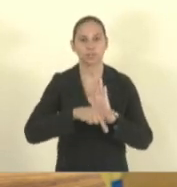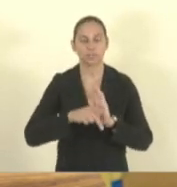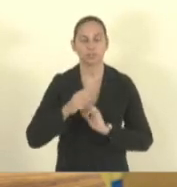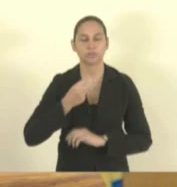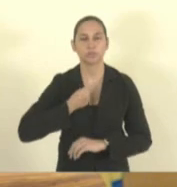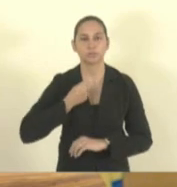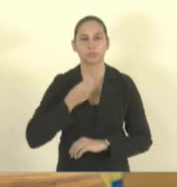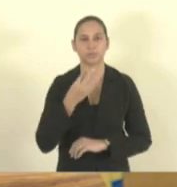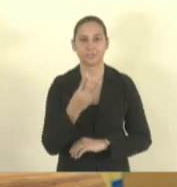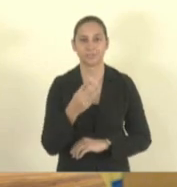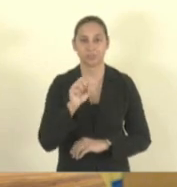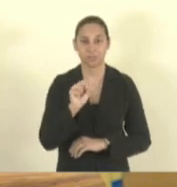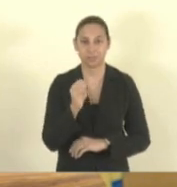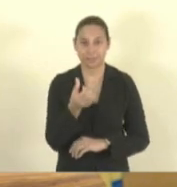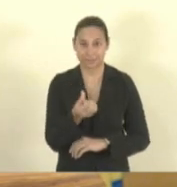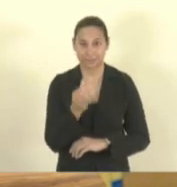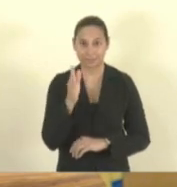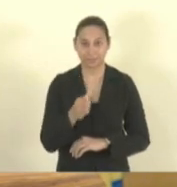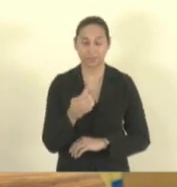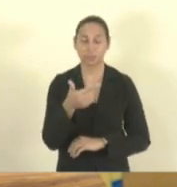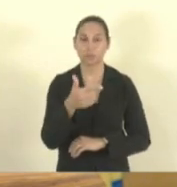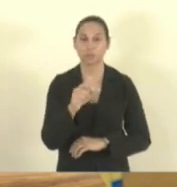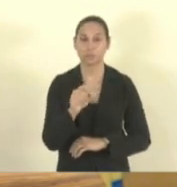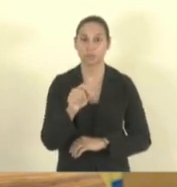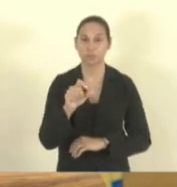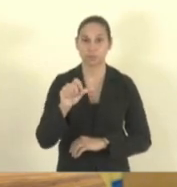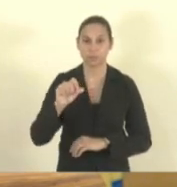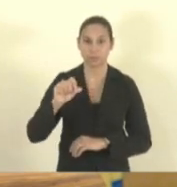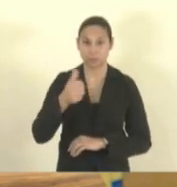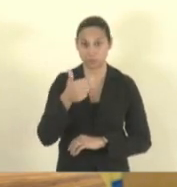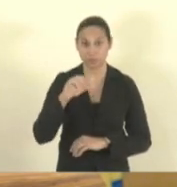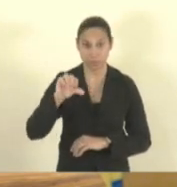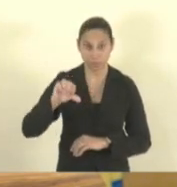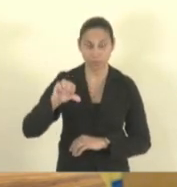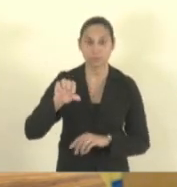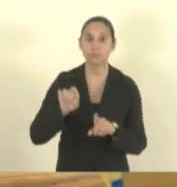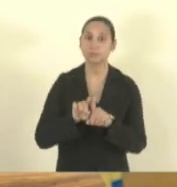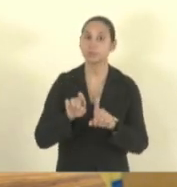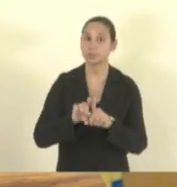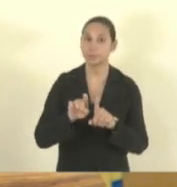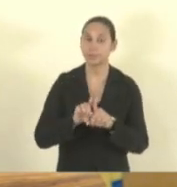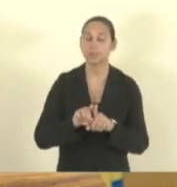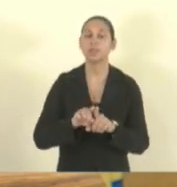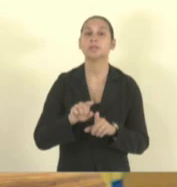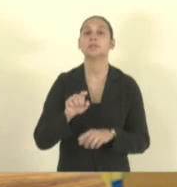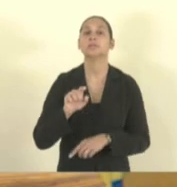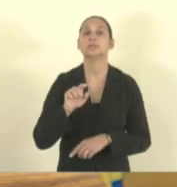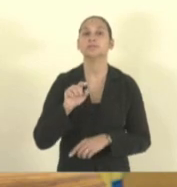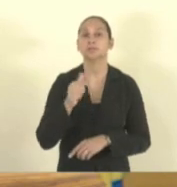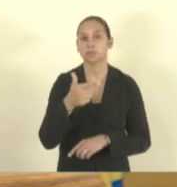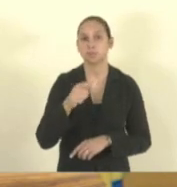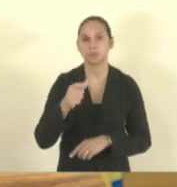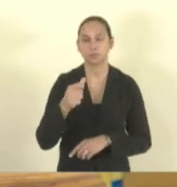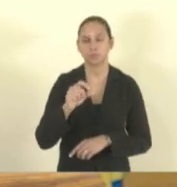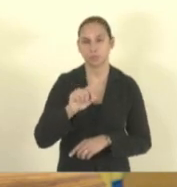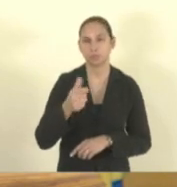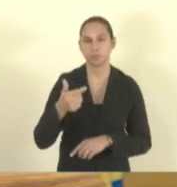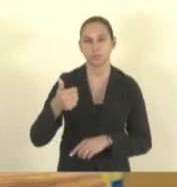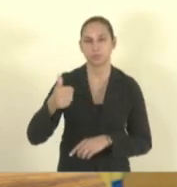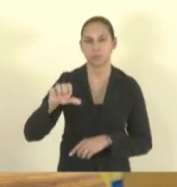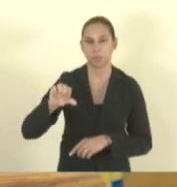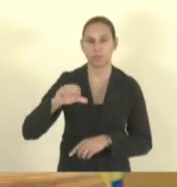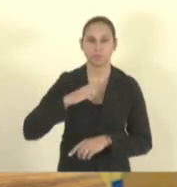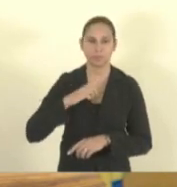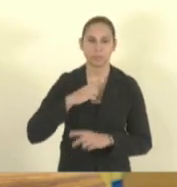386, de 2019, e 821, também de 2019, sob a relatoria do deputado